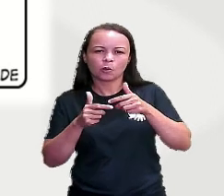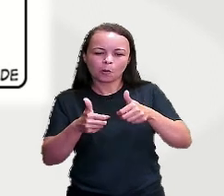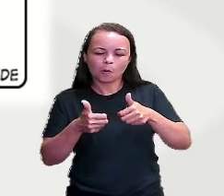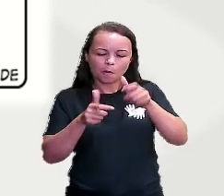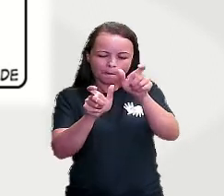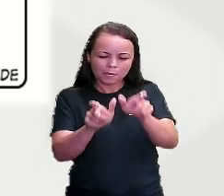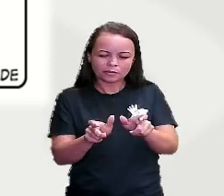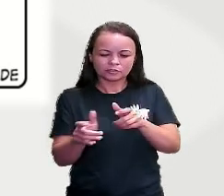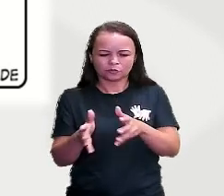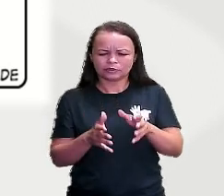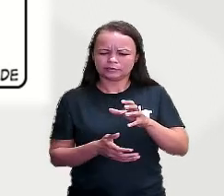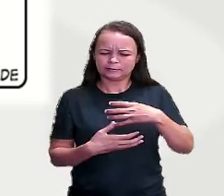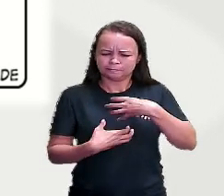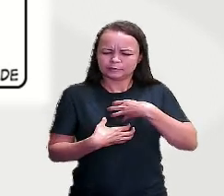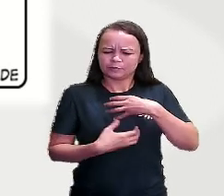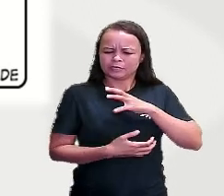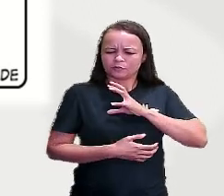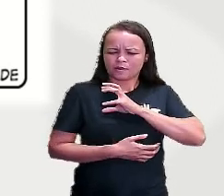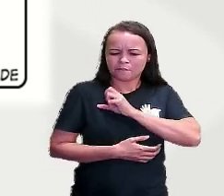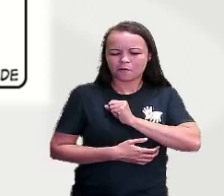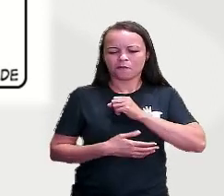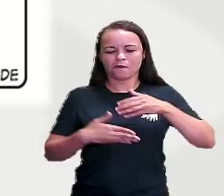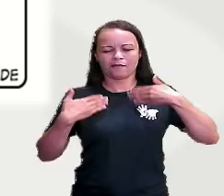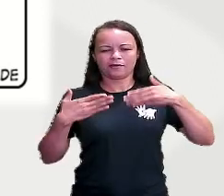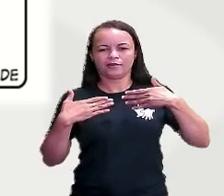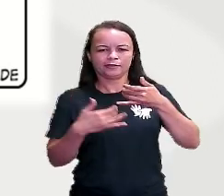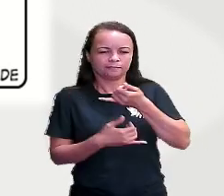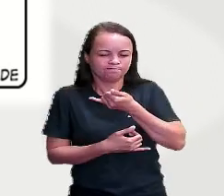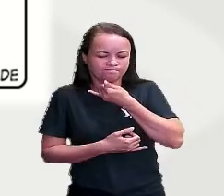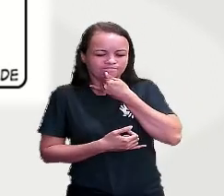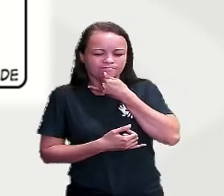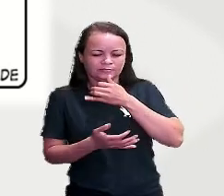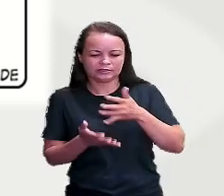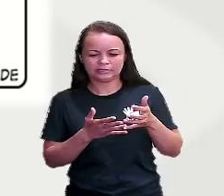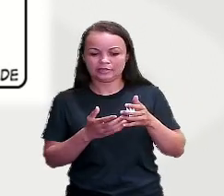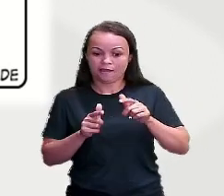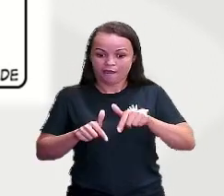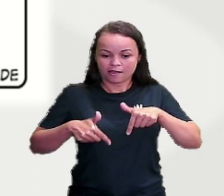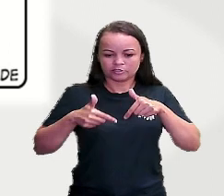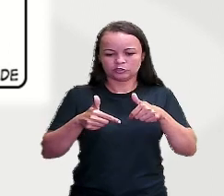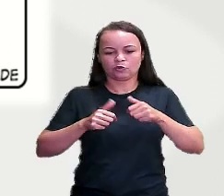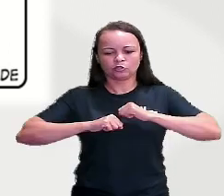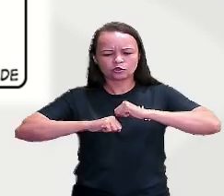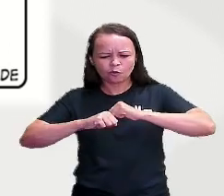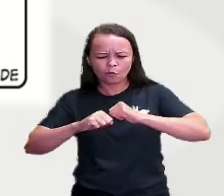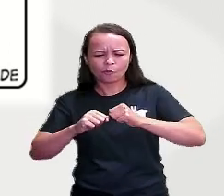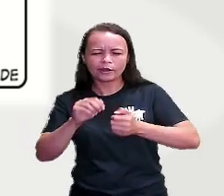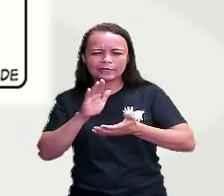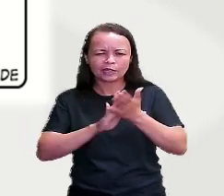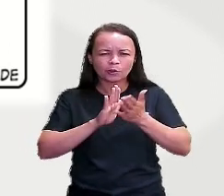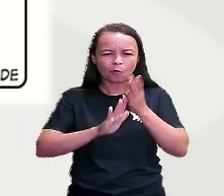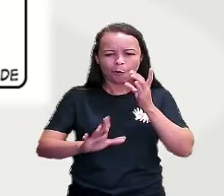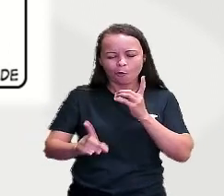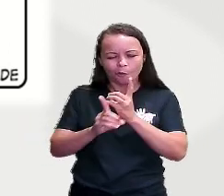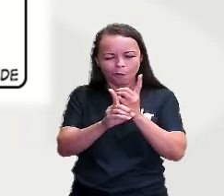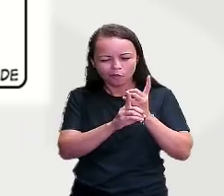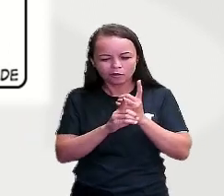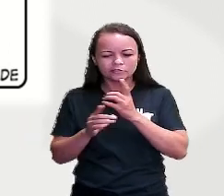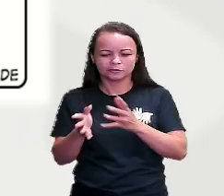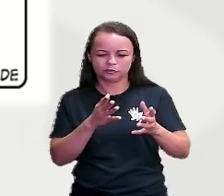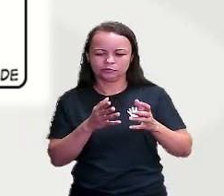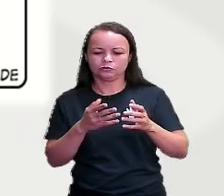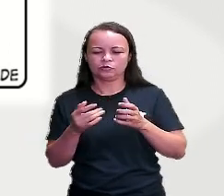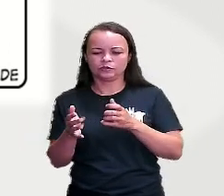Sentimento, amor, alegria, tristeza. Ações, corrida, encontro, viagem, estado. Vida, riqueza,